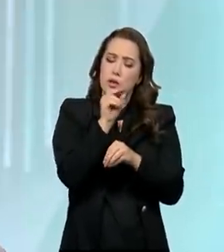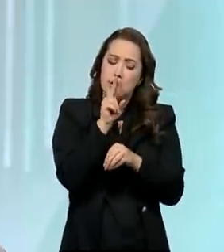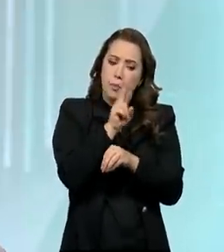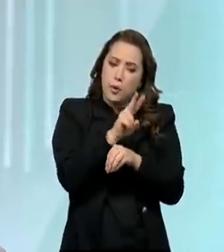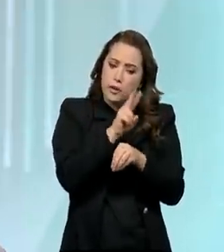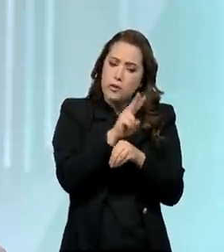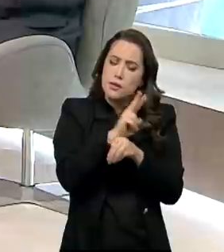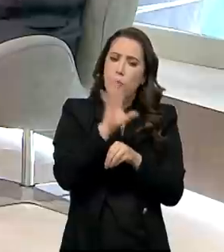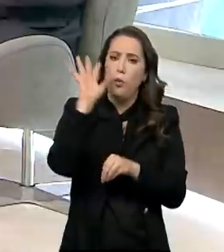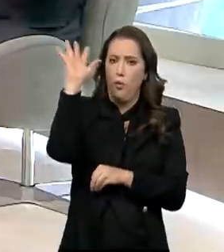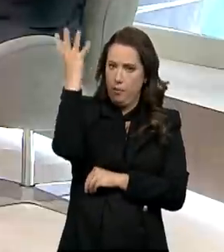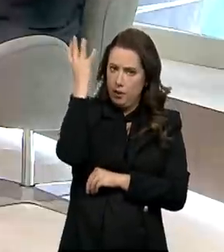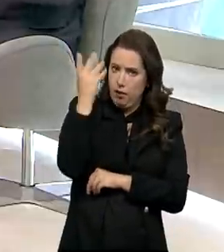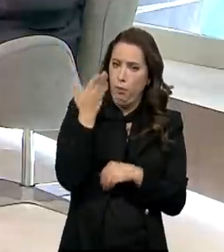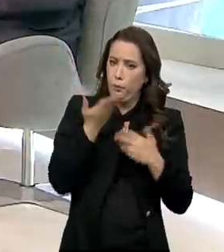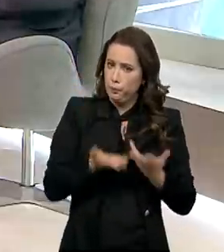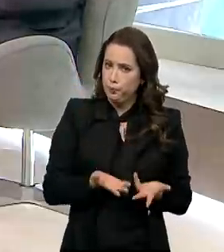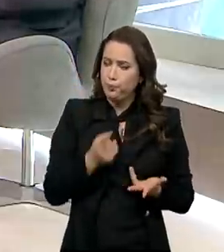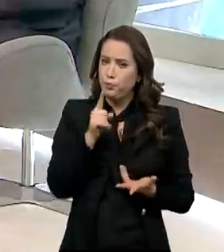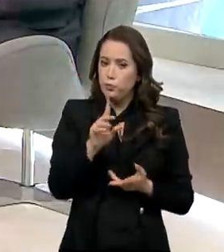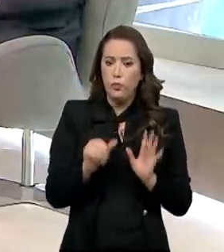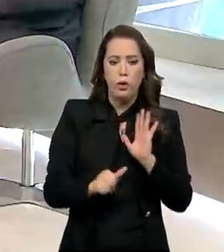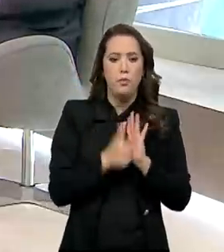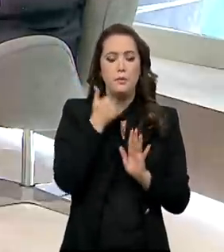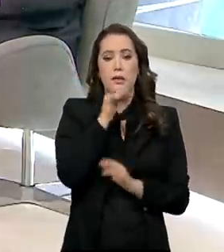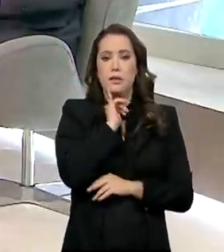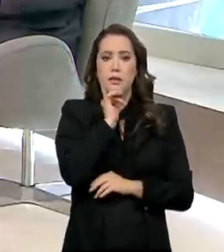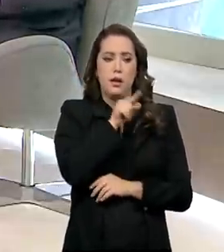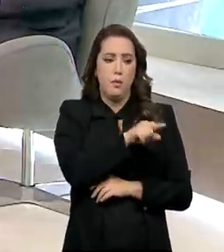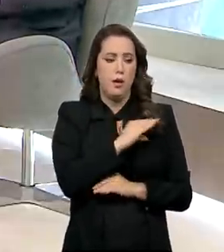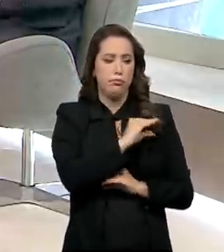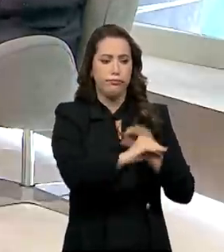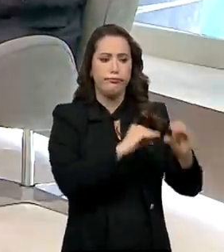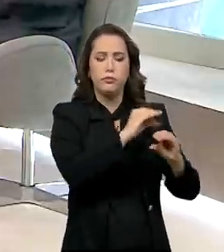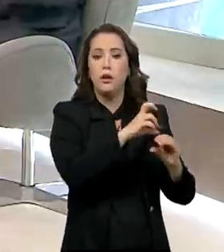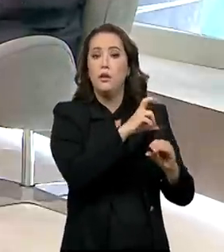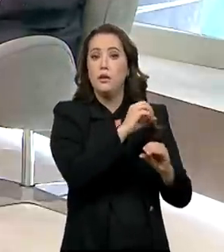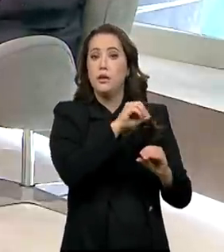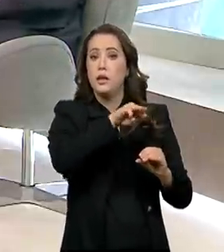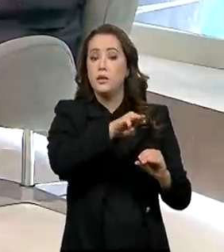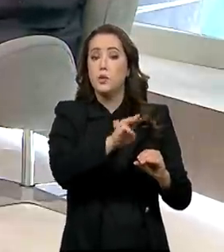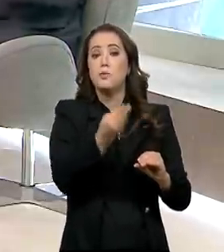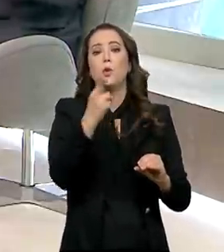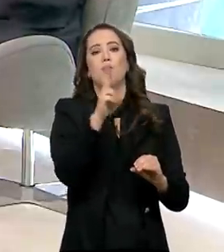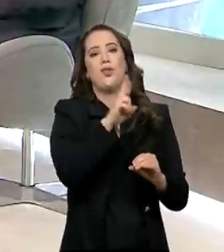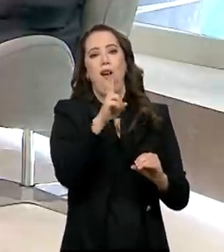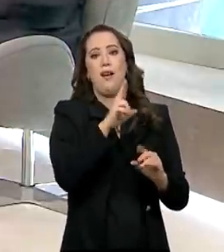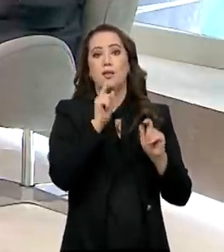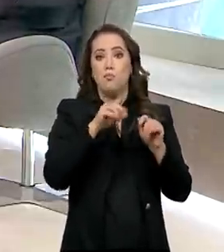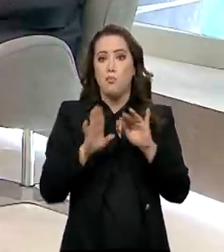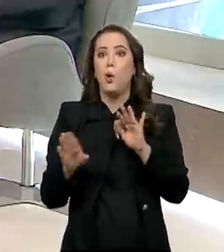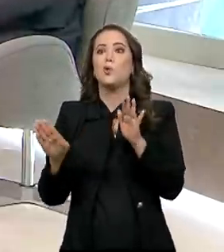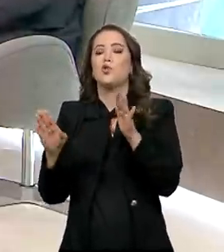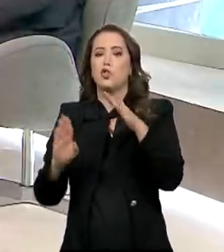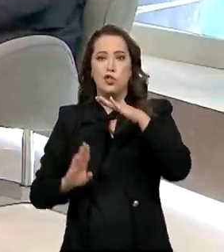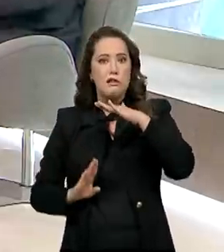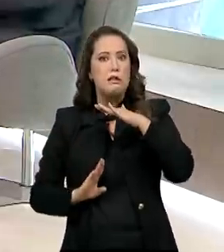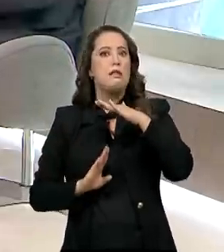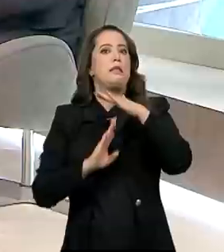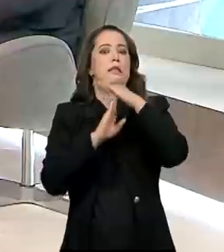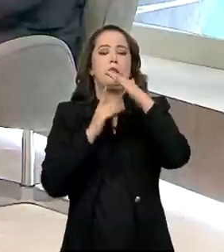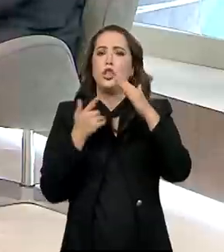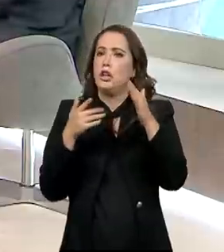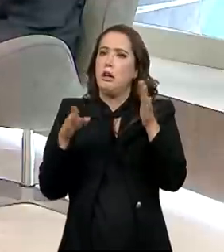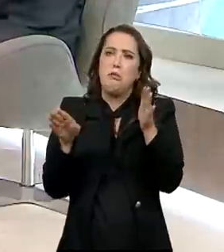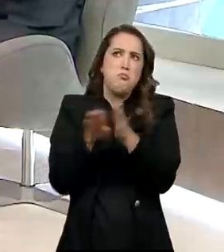Então, só nesse primeiro exemplo, uma primeira passada, foram 500 milhões de reais e pode chegar a um bilhão. Então, olha o tamanho desse setor que a gente está abrindo